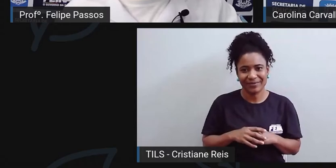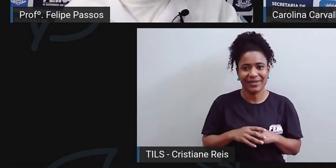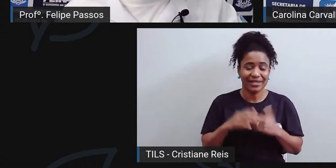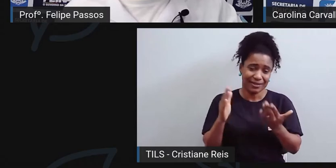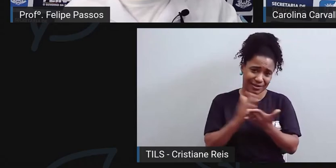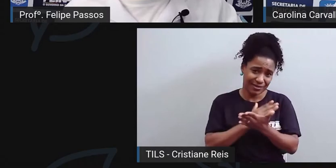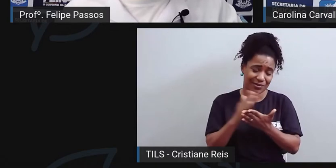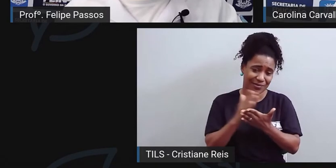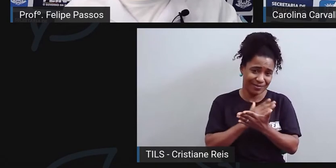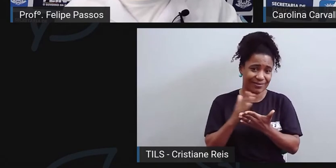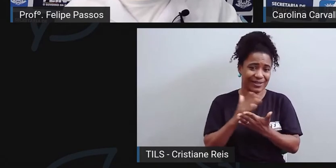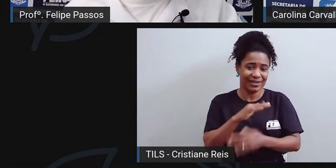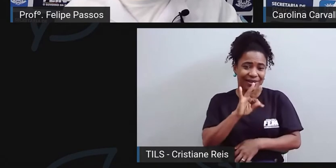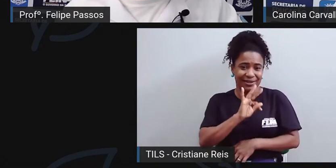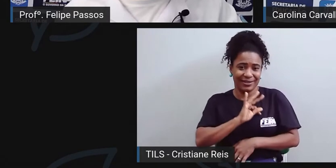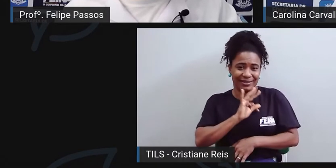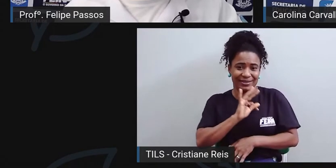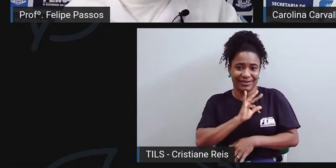técnicas